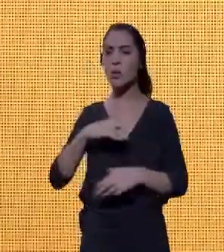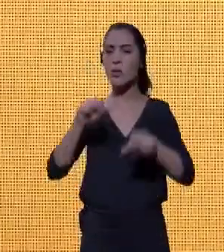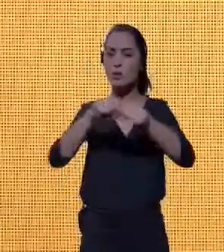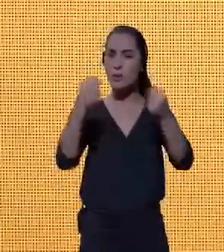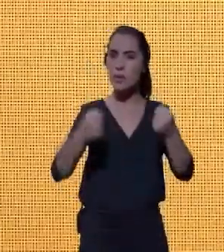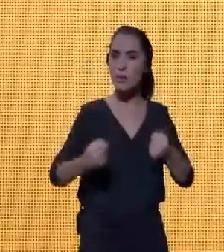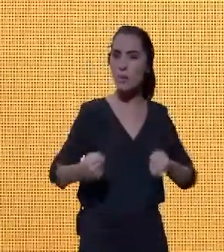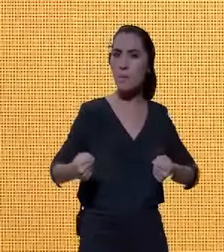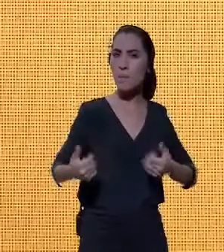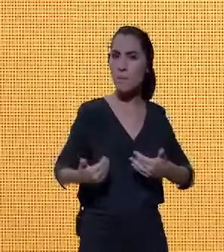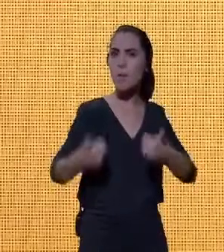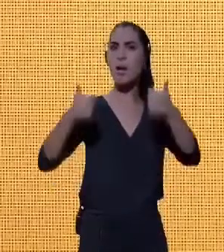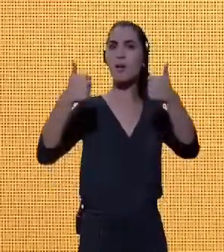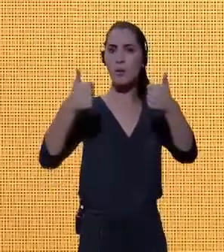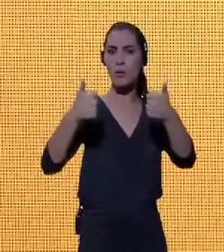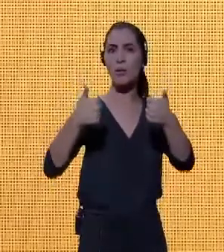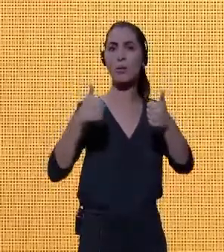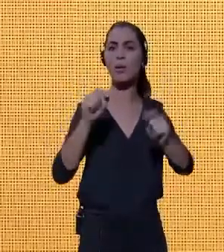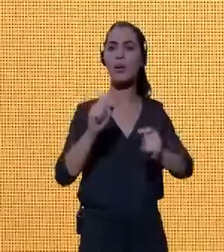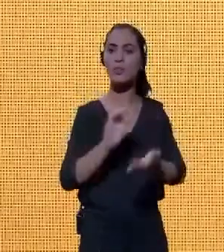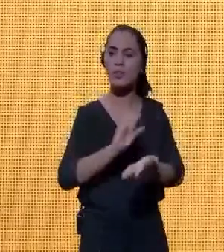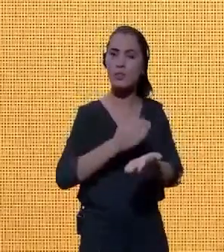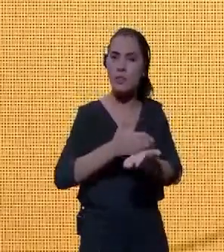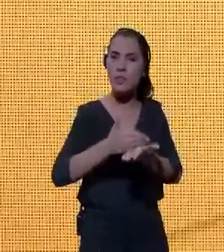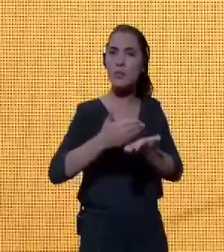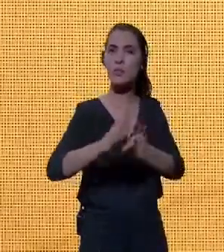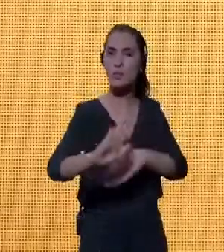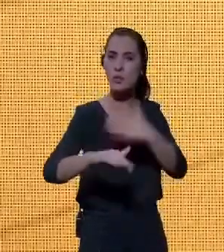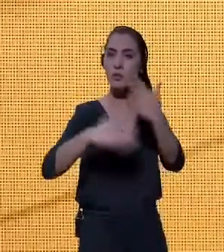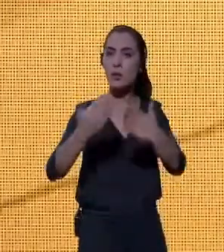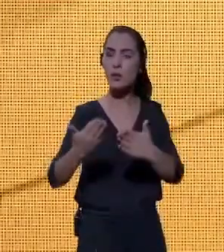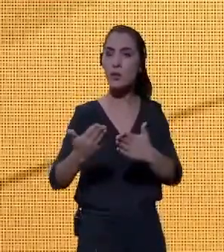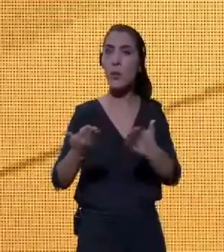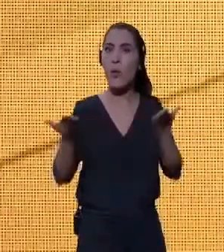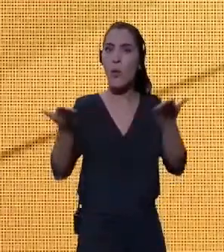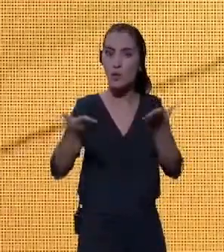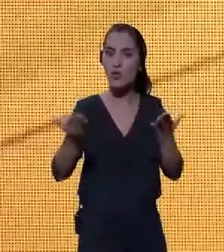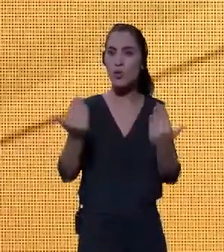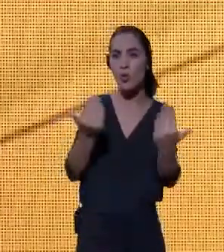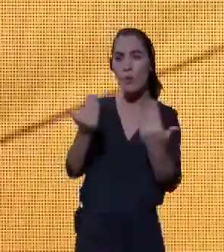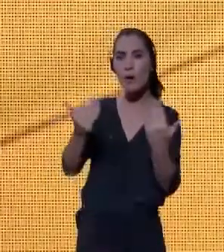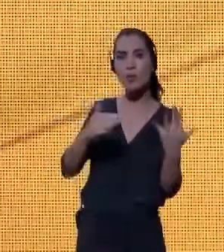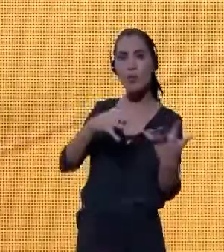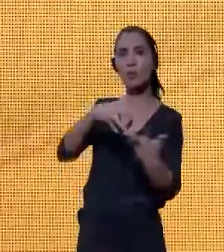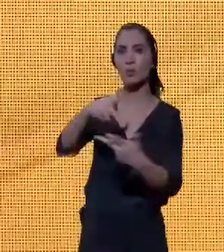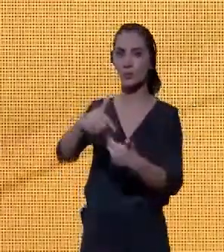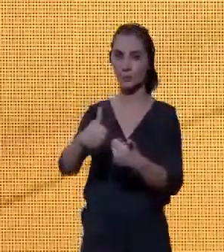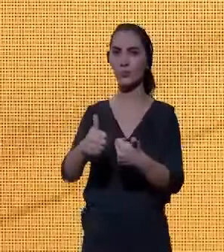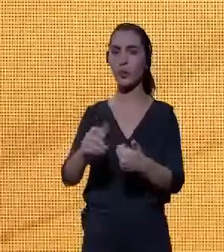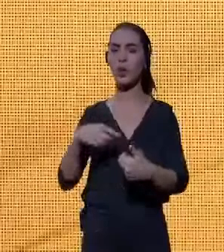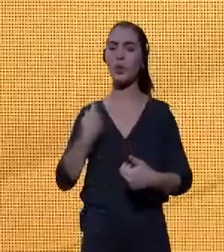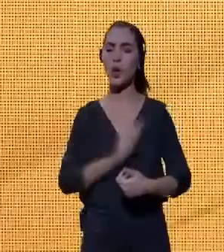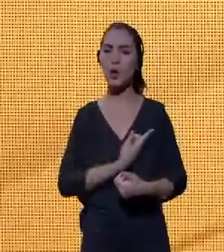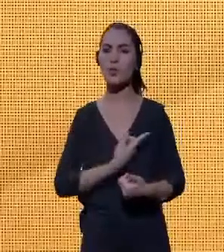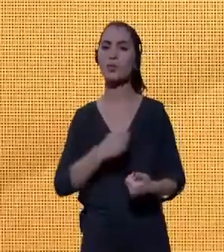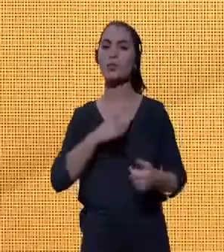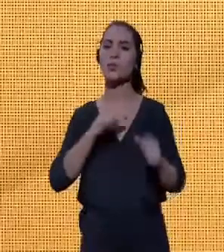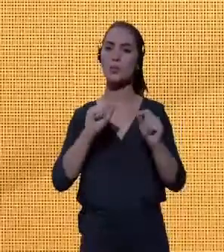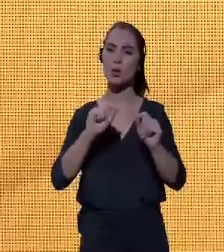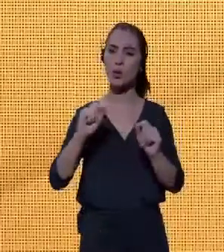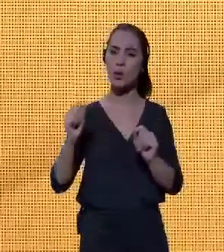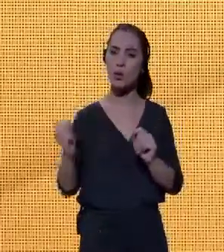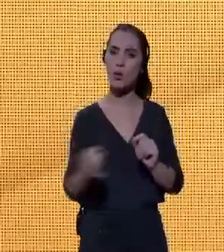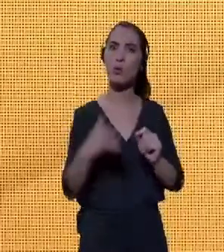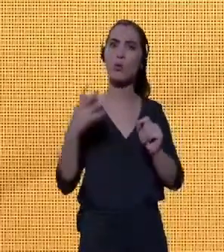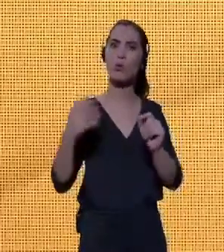de financiamento ao desenvolvimento hoje no mundo. Nós vivemos um renascimento dos bancos de